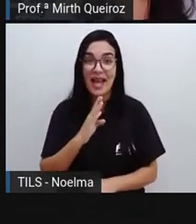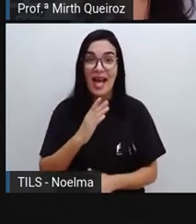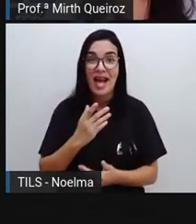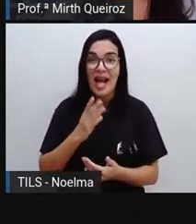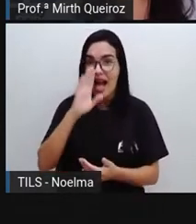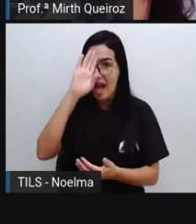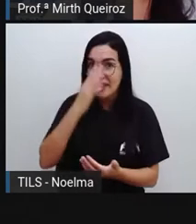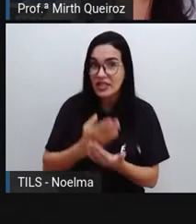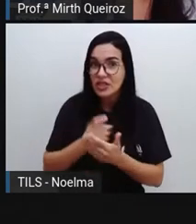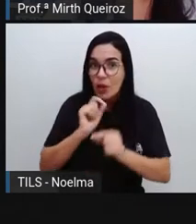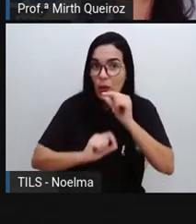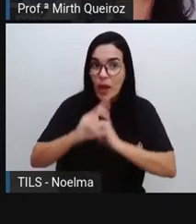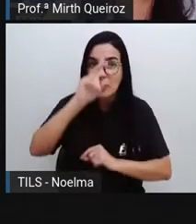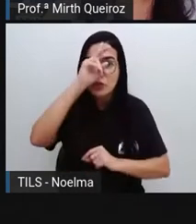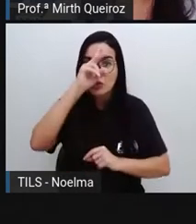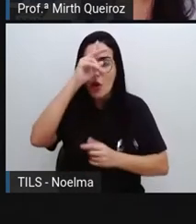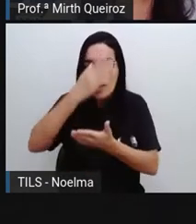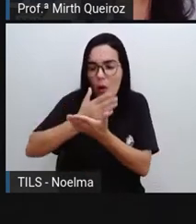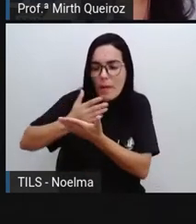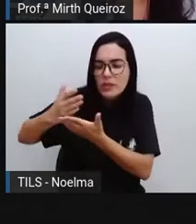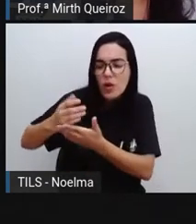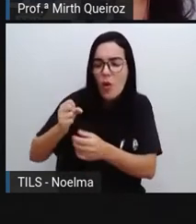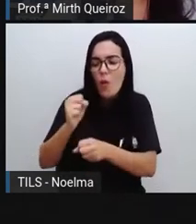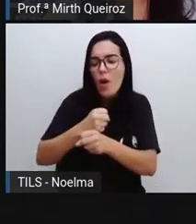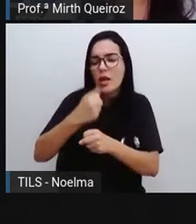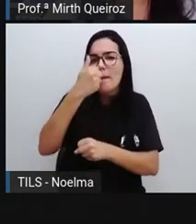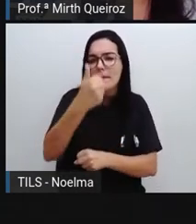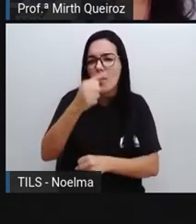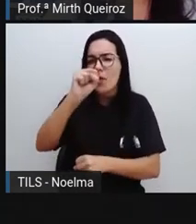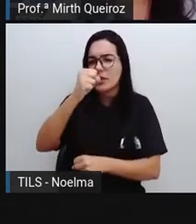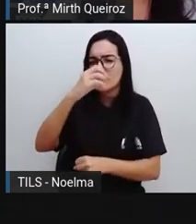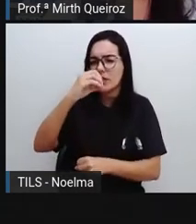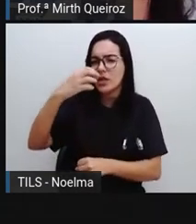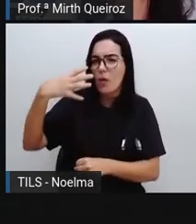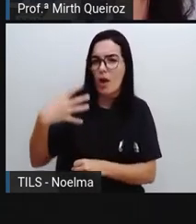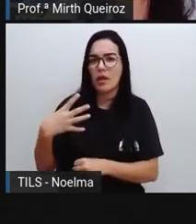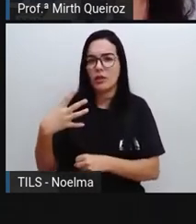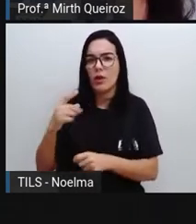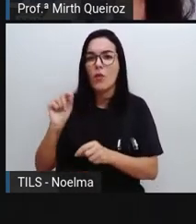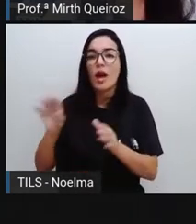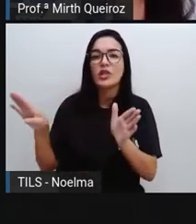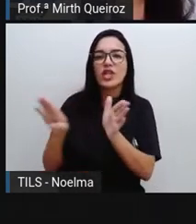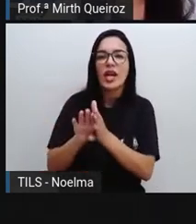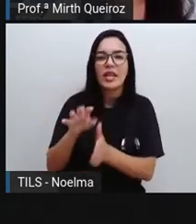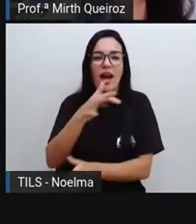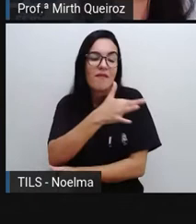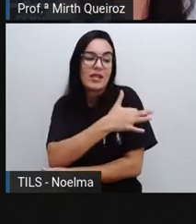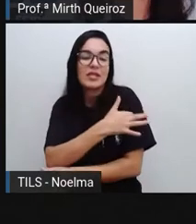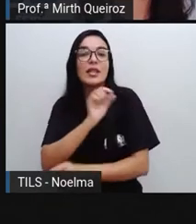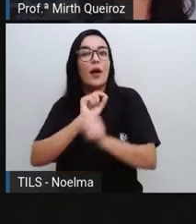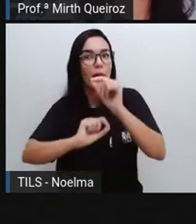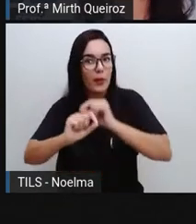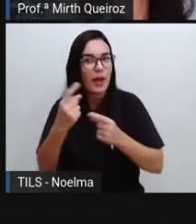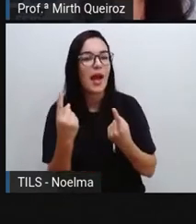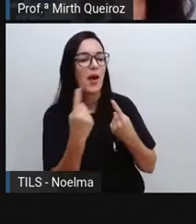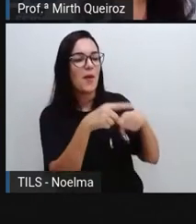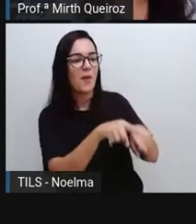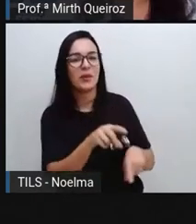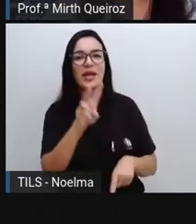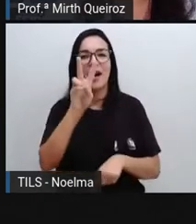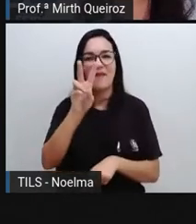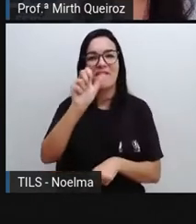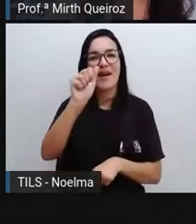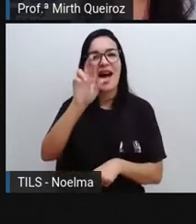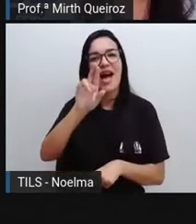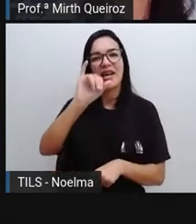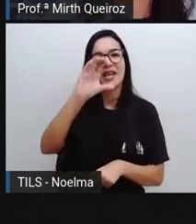história da vacinação se inicia aí no ano de 1804, com a chegada de quem? Da vacina contra